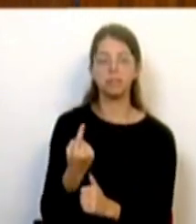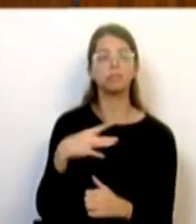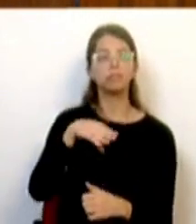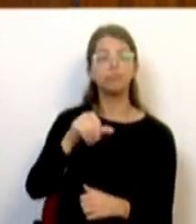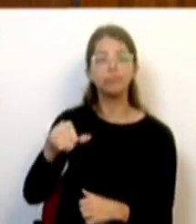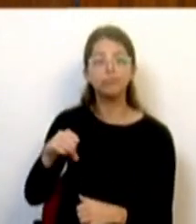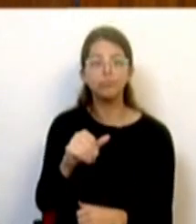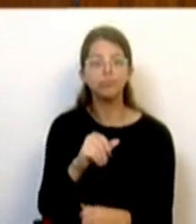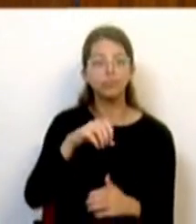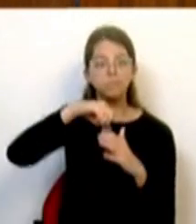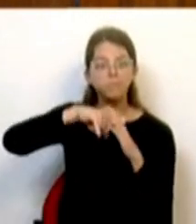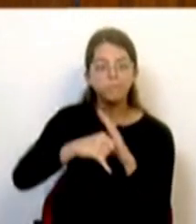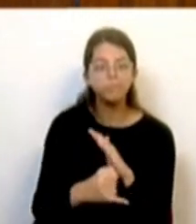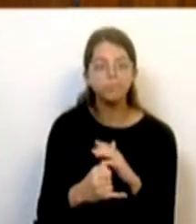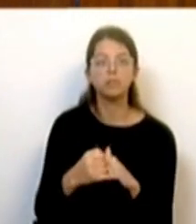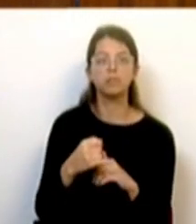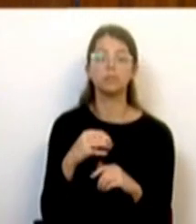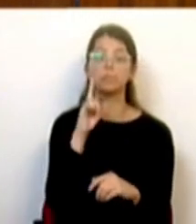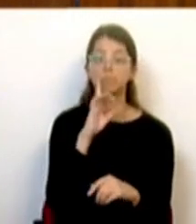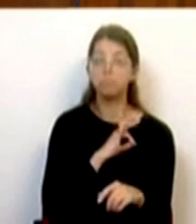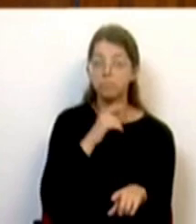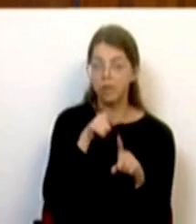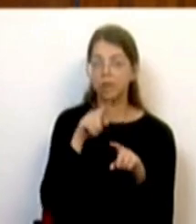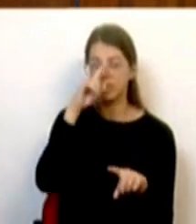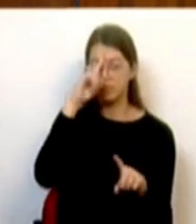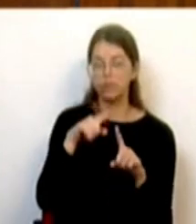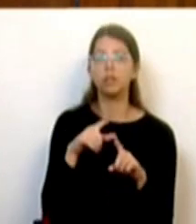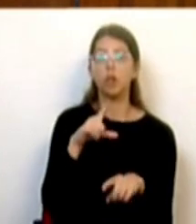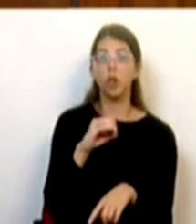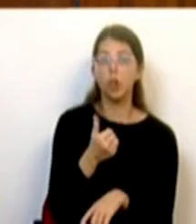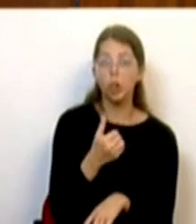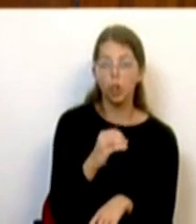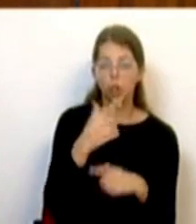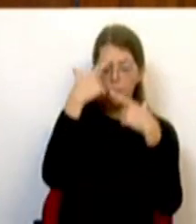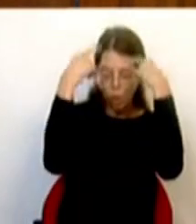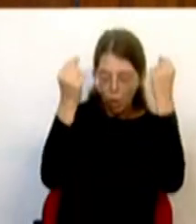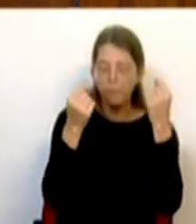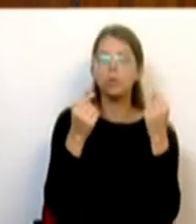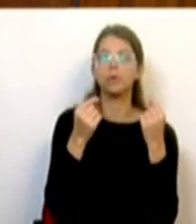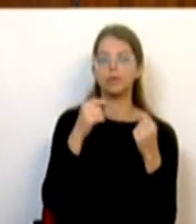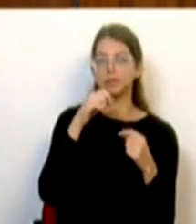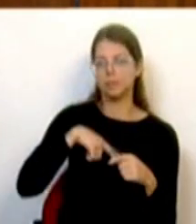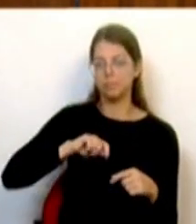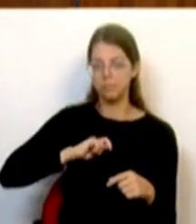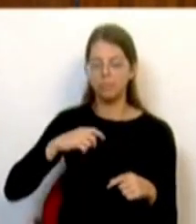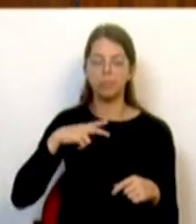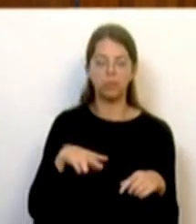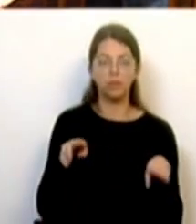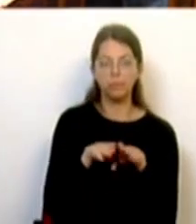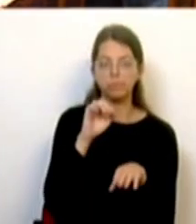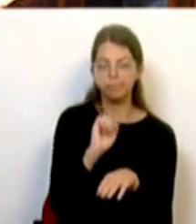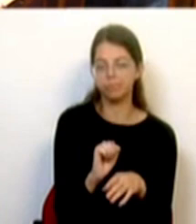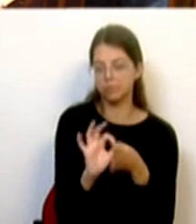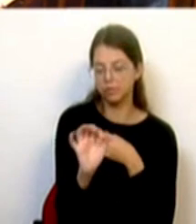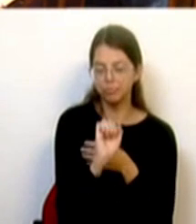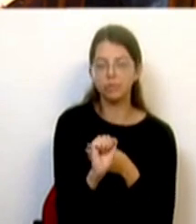da refinaria para se adequar, Sra. Deputada, à preservação do lobo ibérico, seja para adequar e assegurar as